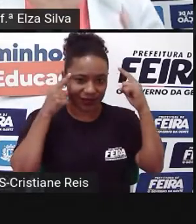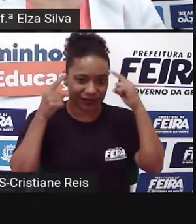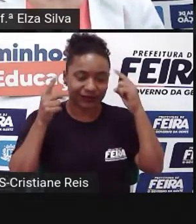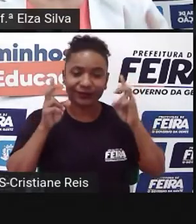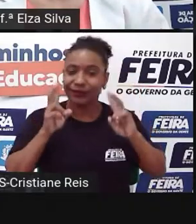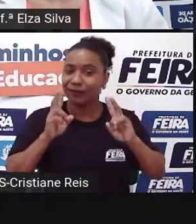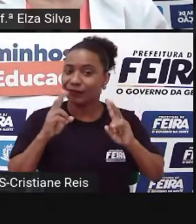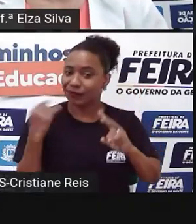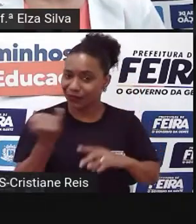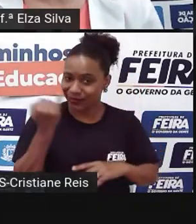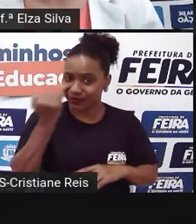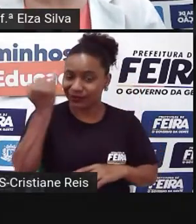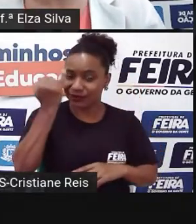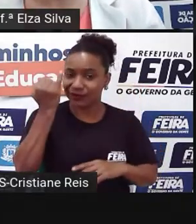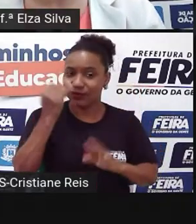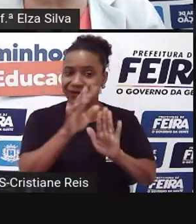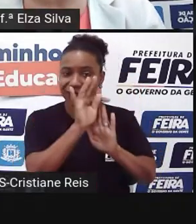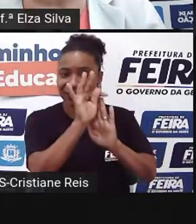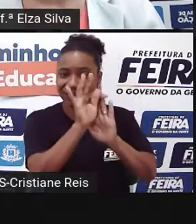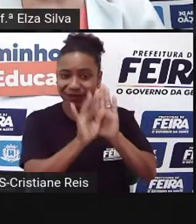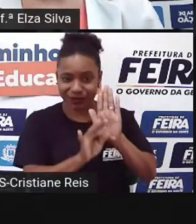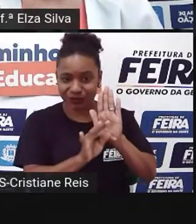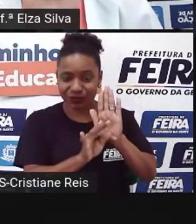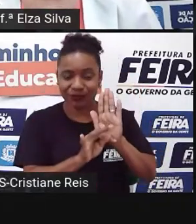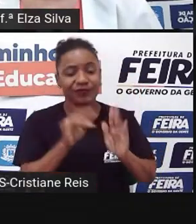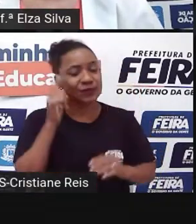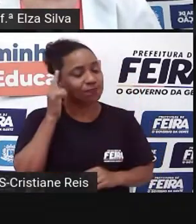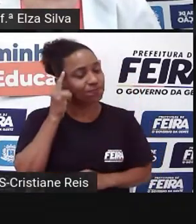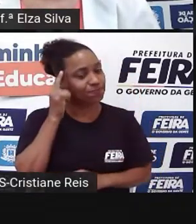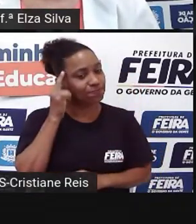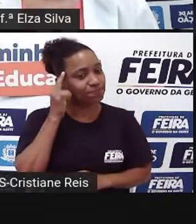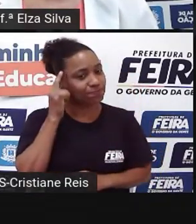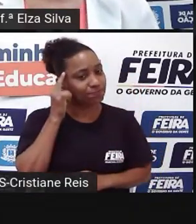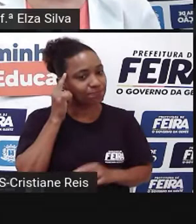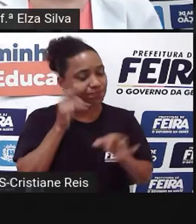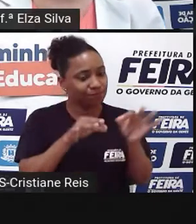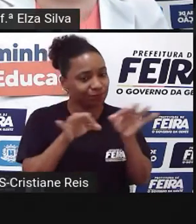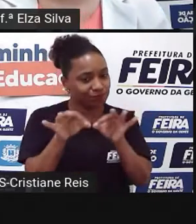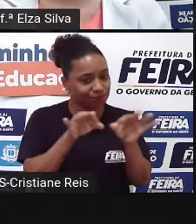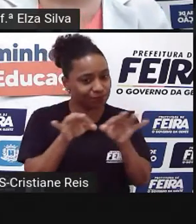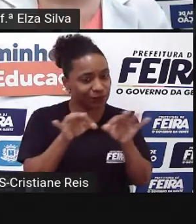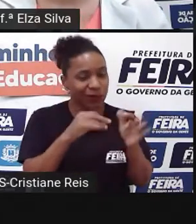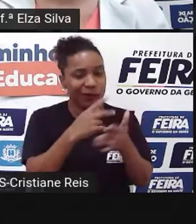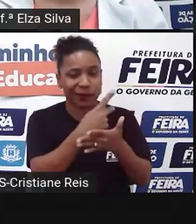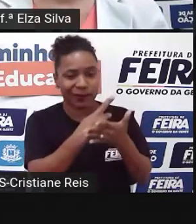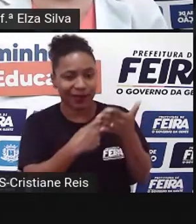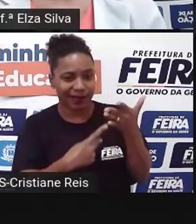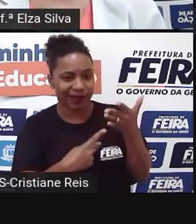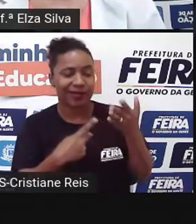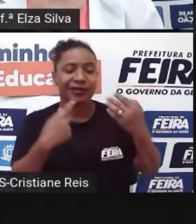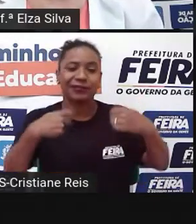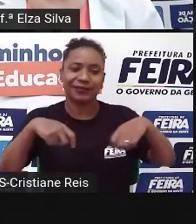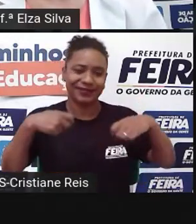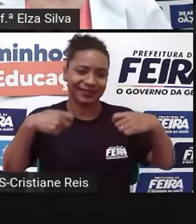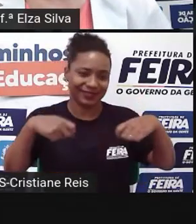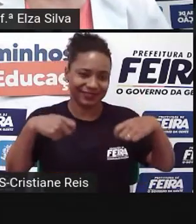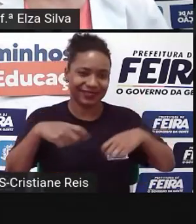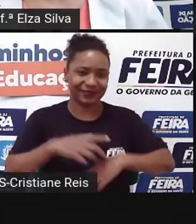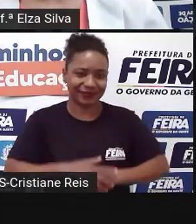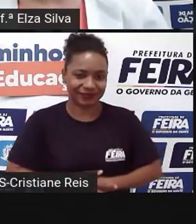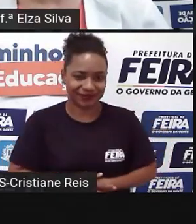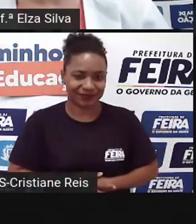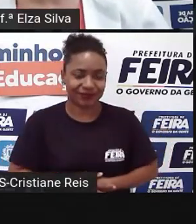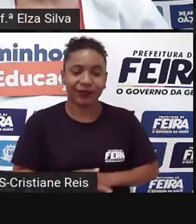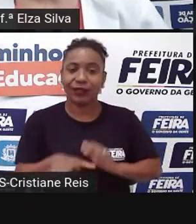quando a gente vai produzir um texto A gente primeiro precisa fazer um planejamento Então o é que nós vamos colocar